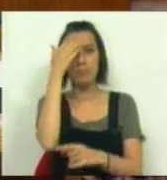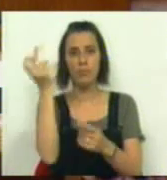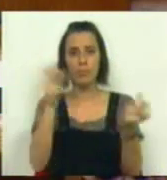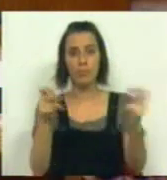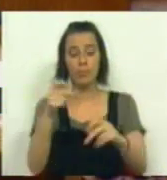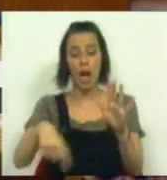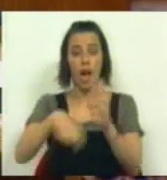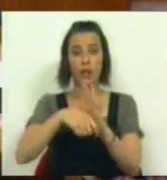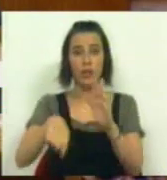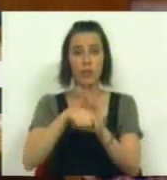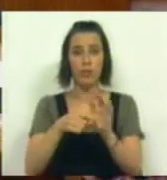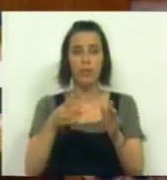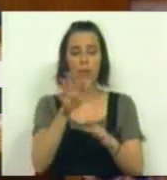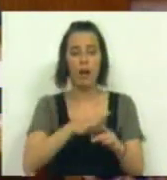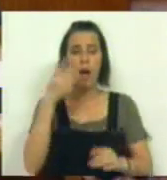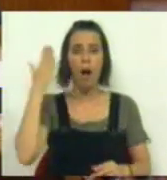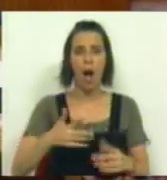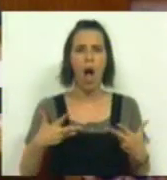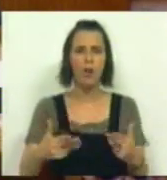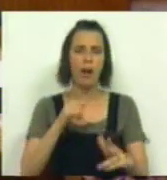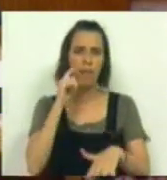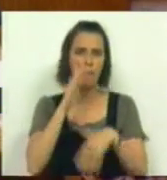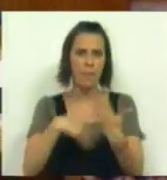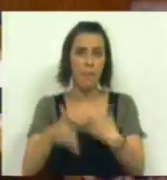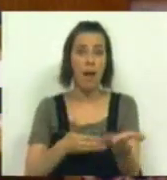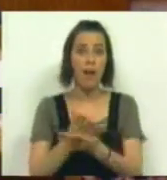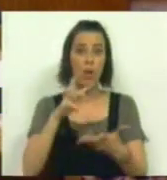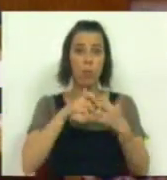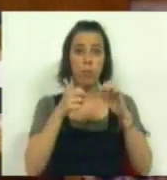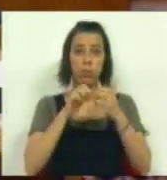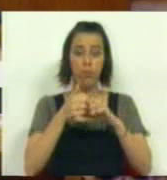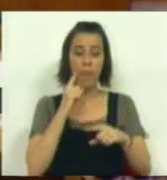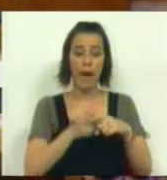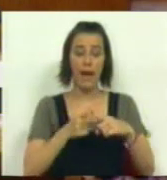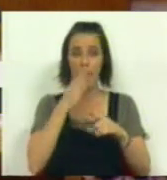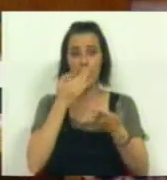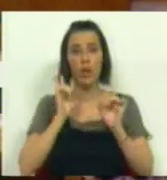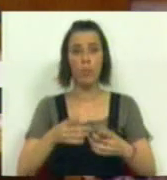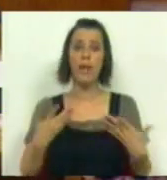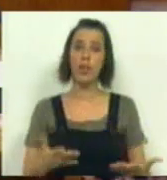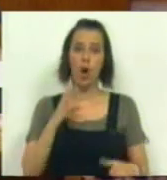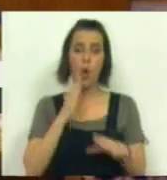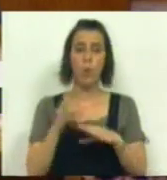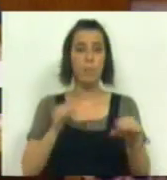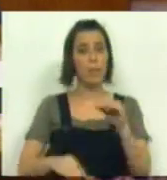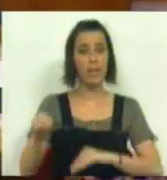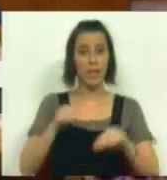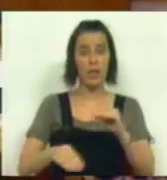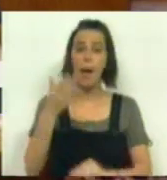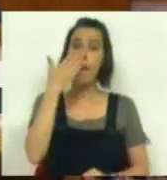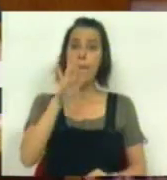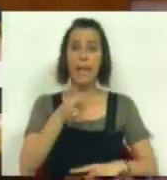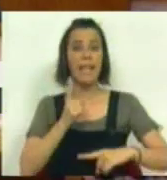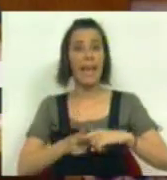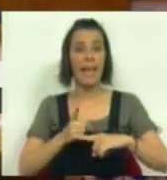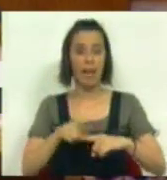incendiárias ameaças do eixo da austeridade permanente, os problemas da Grécia parecem ter começado agora, nas últimas eleições. Parece